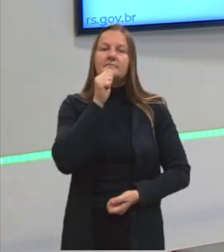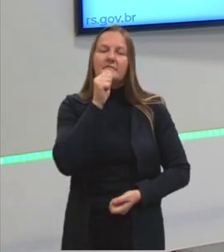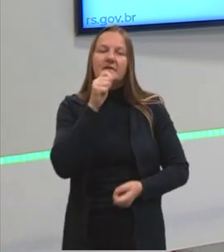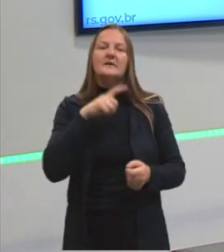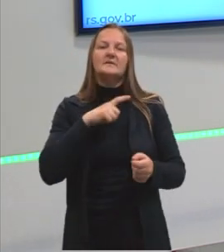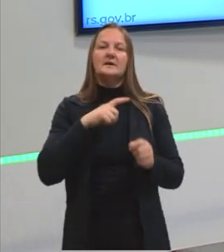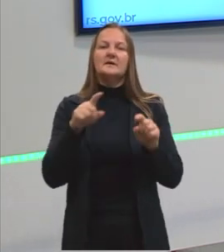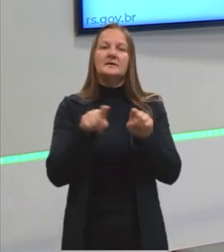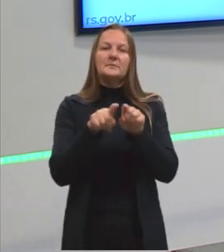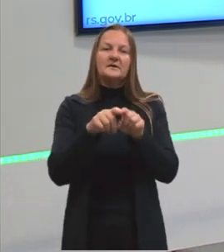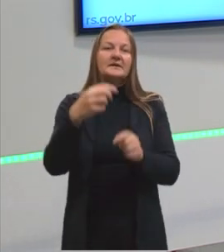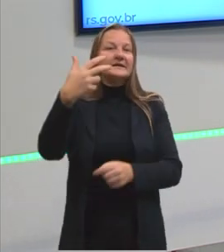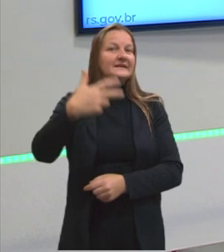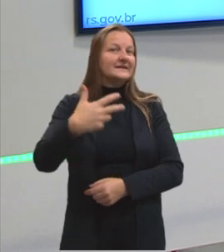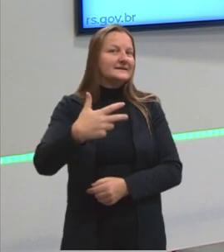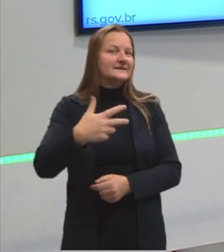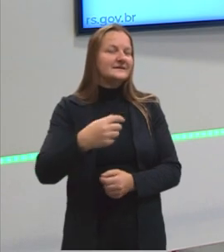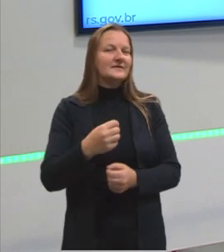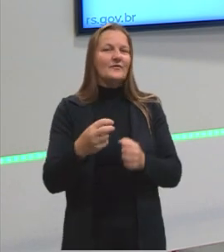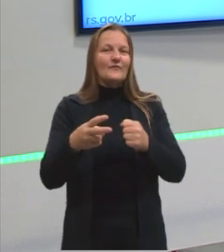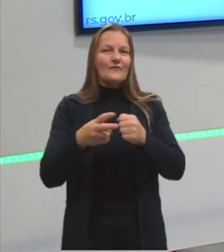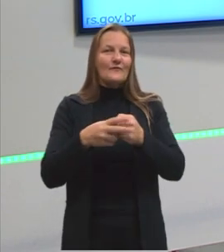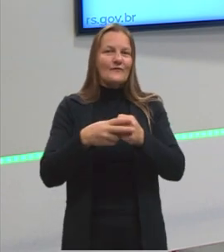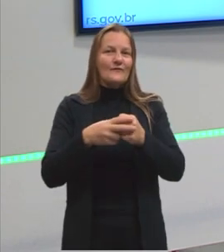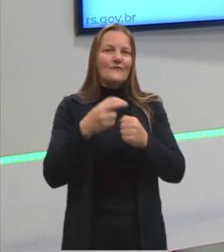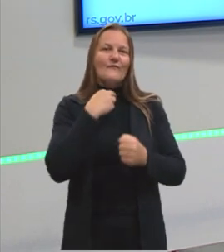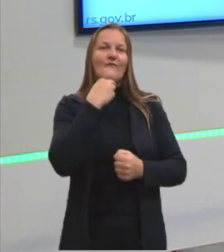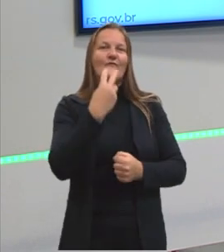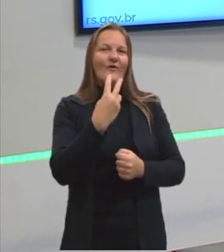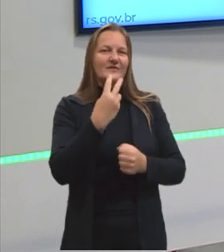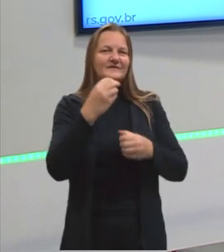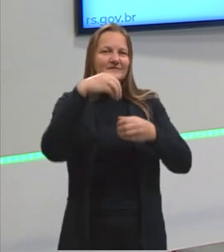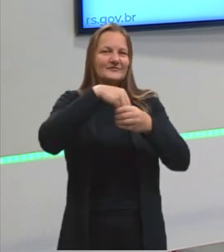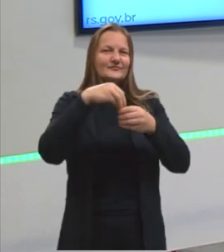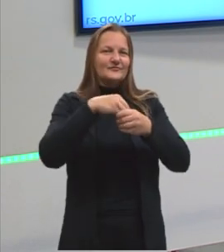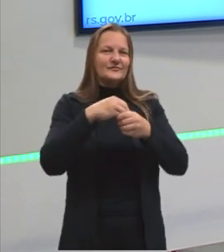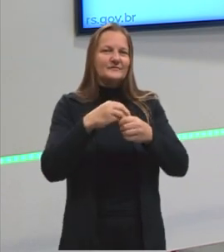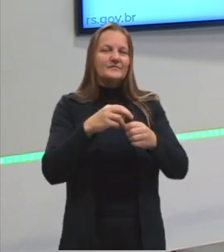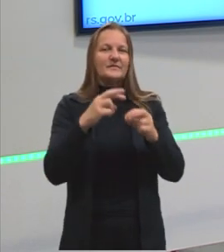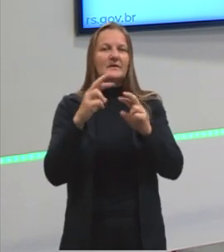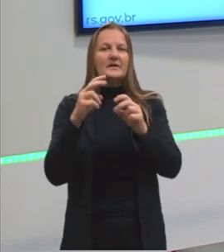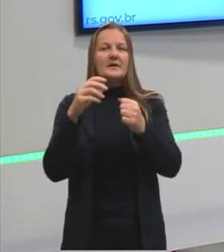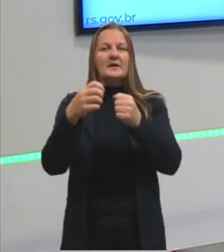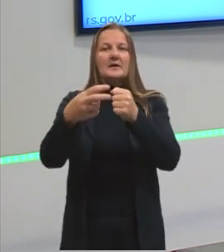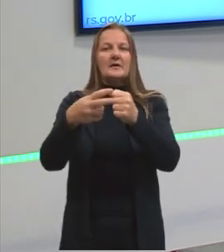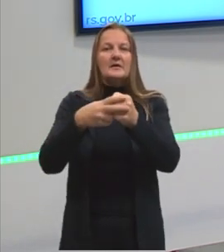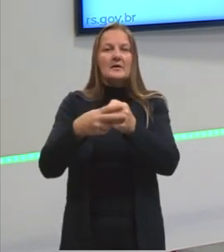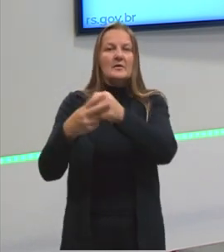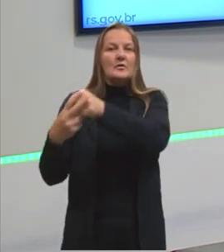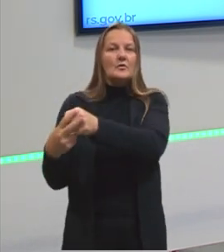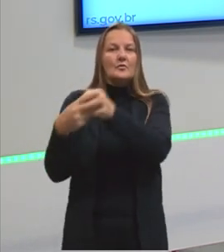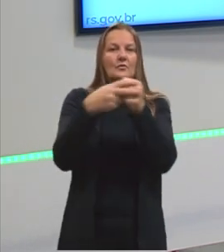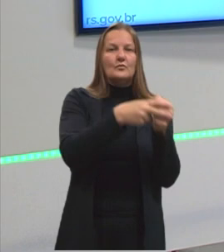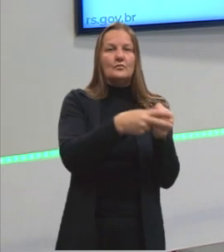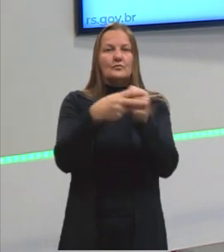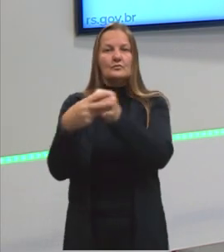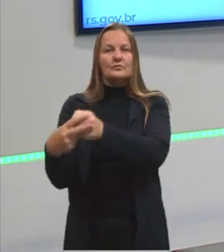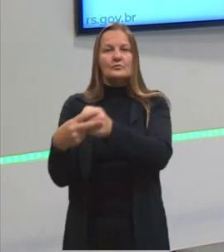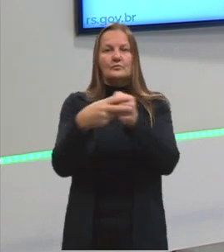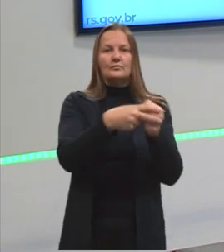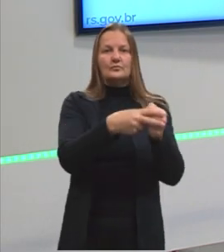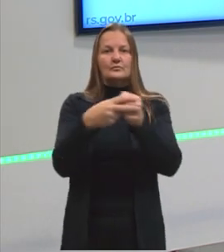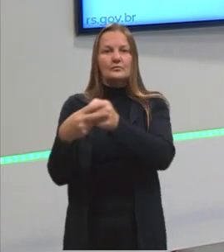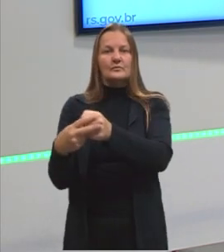terceira voz, que a gente chama de voz reflexiva. Se a voz ativa, o sujeito